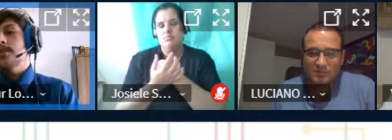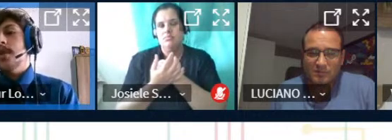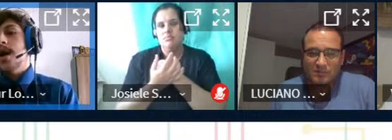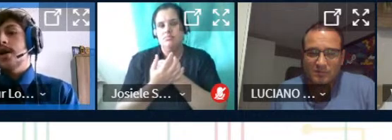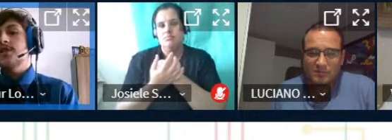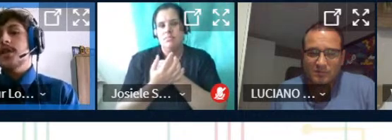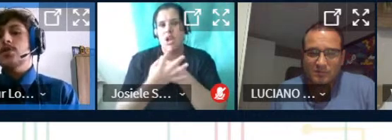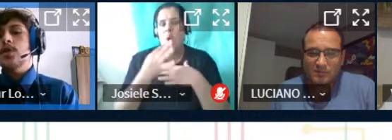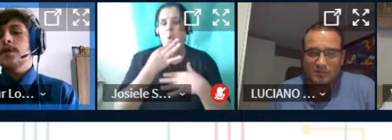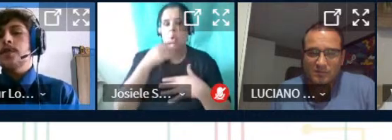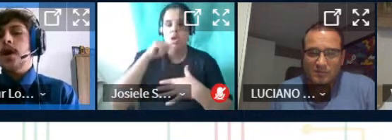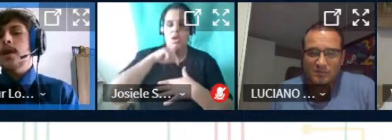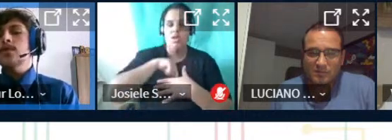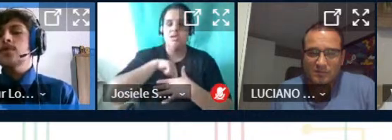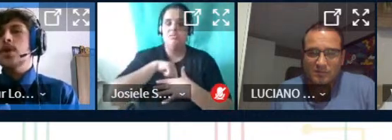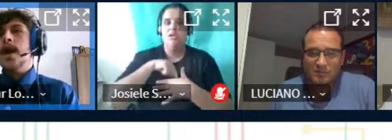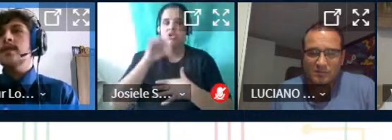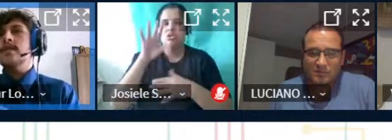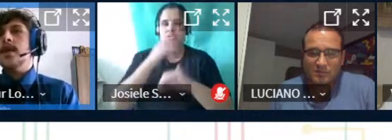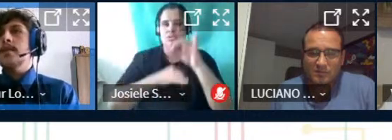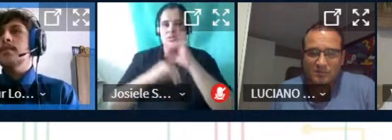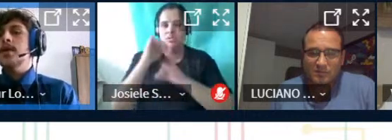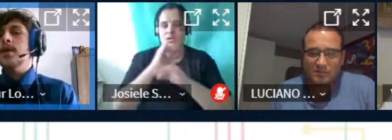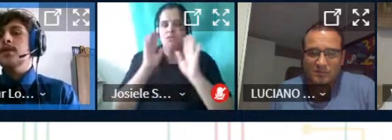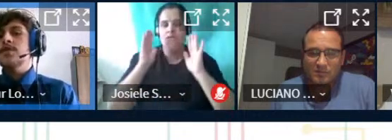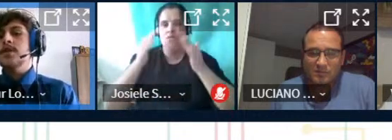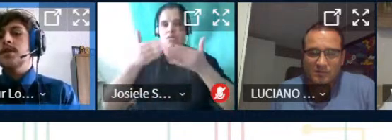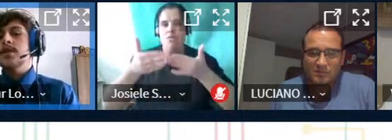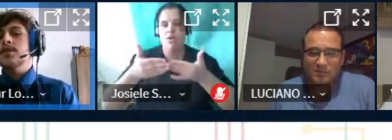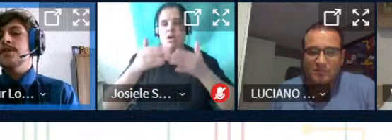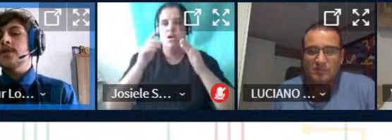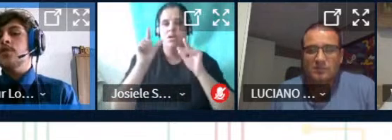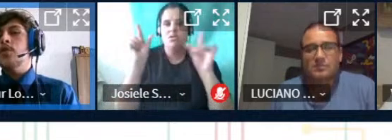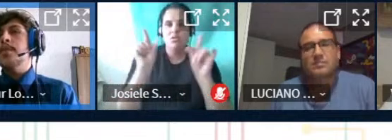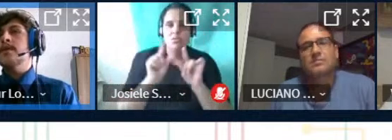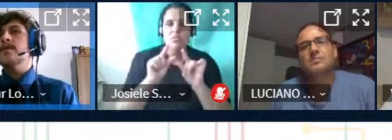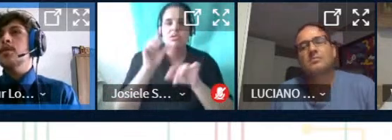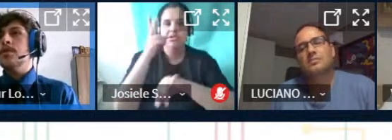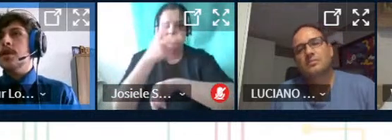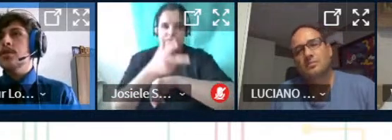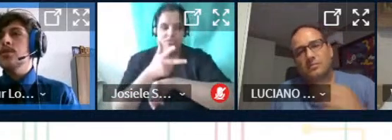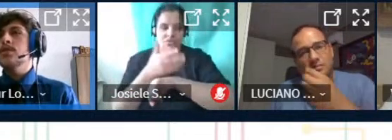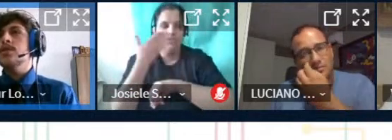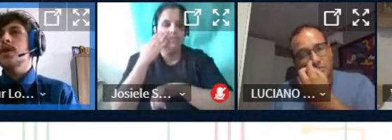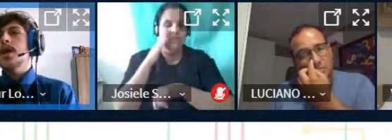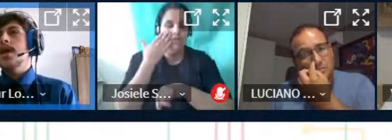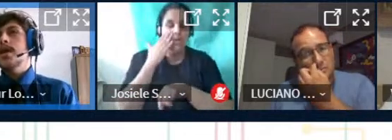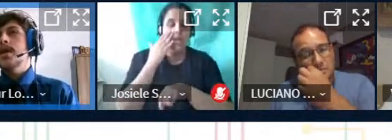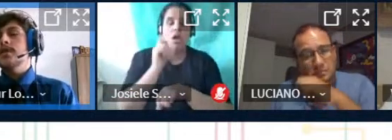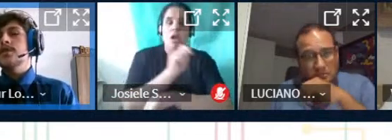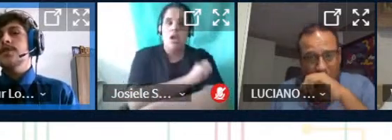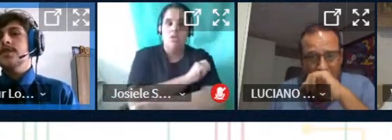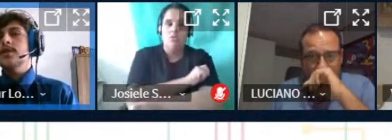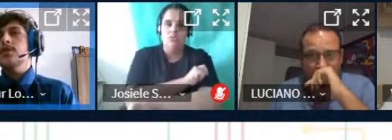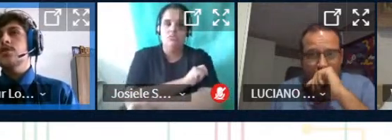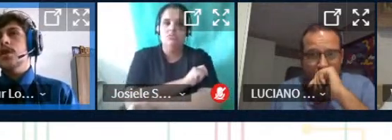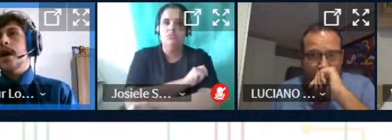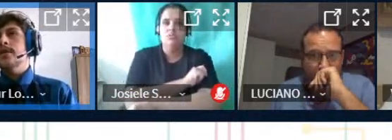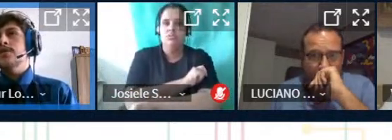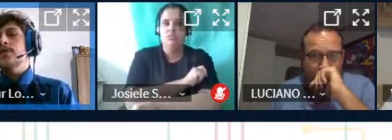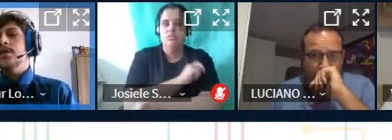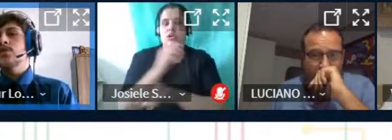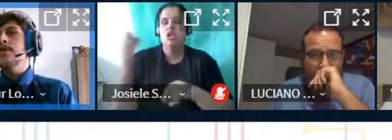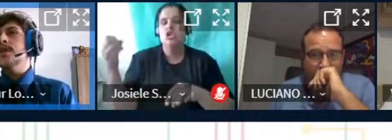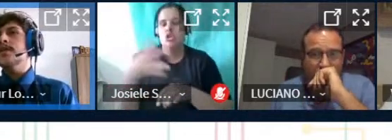digital a gente tentou focar nos tutoriais serem de fácil compreensão para os alunos e a gente fez vários